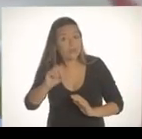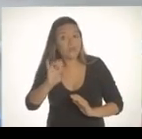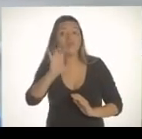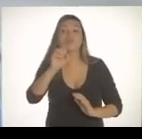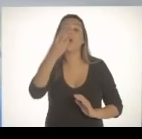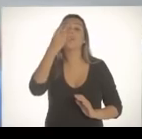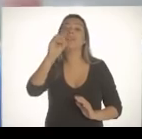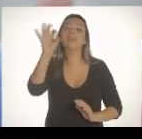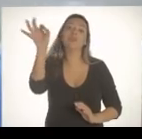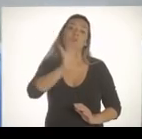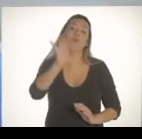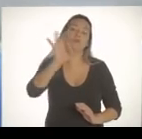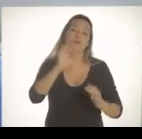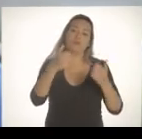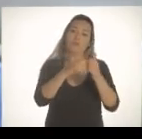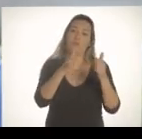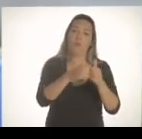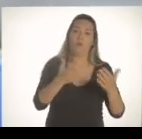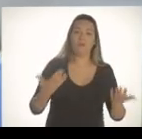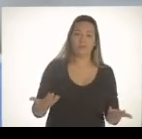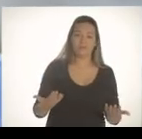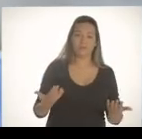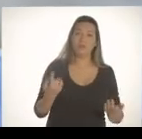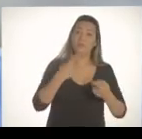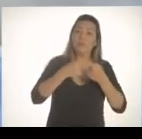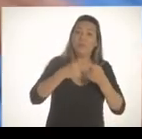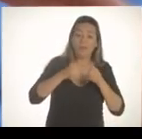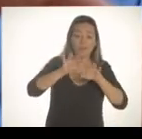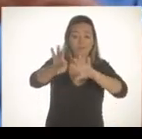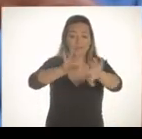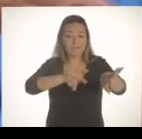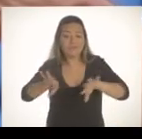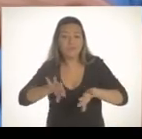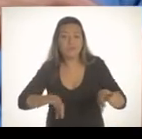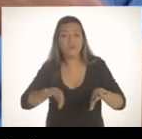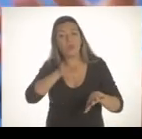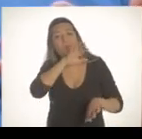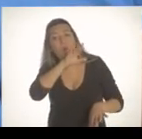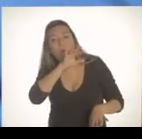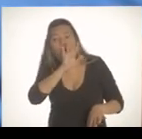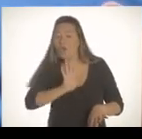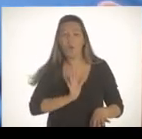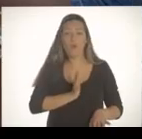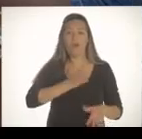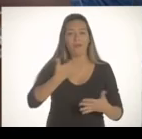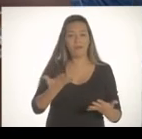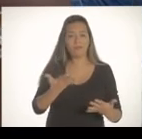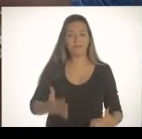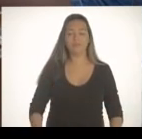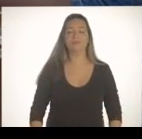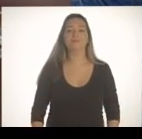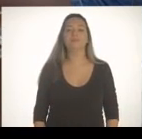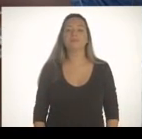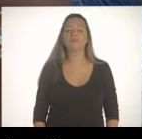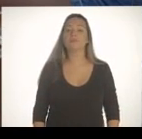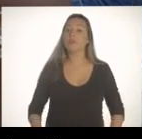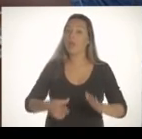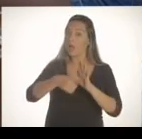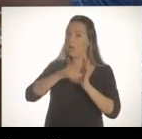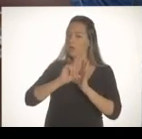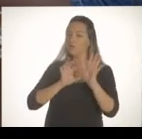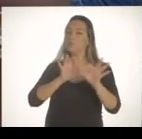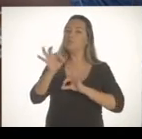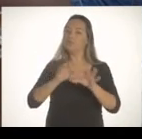só utilizam 30% das linhas. Então, as linhas, elas são muito mal distribuídas hoje. Antes desse